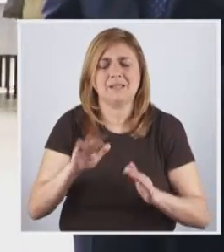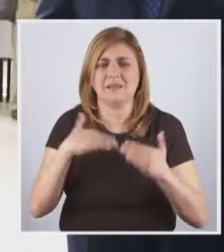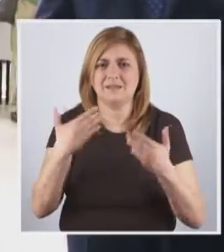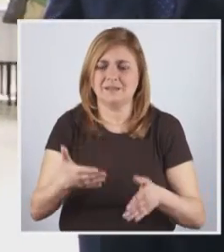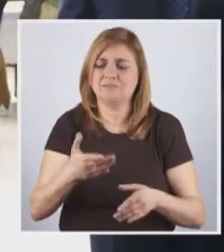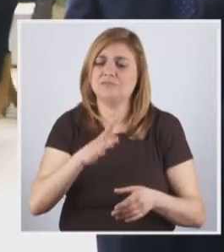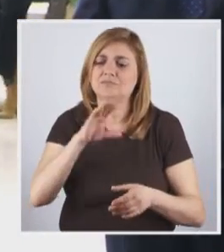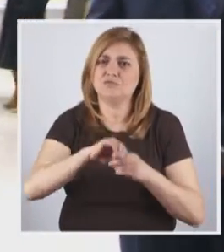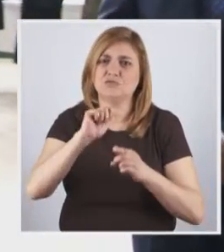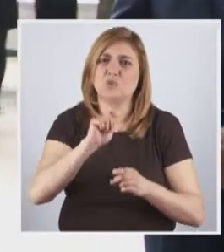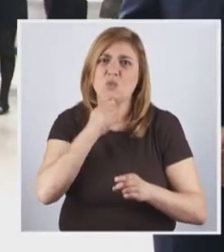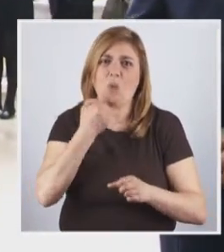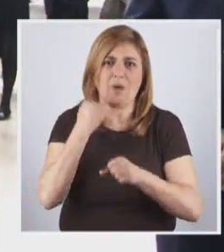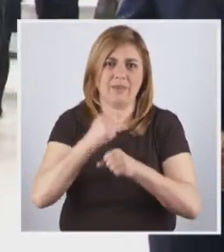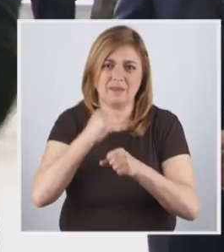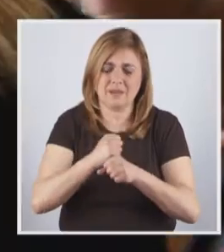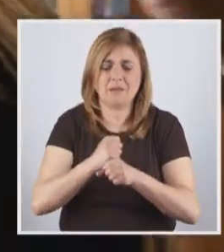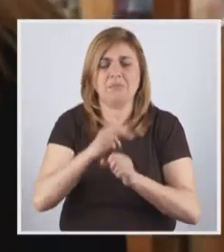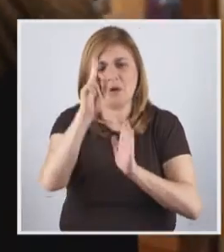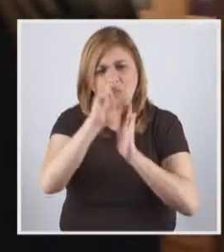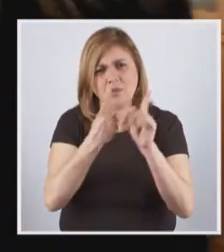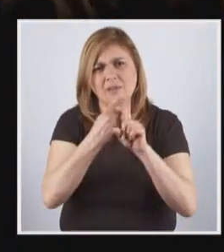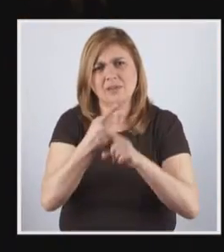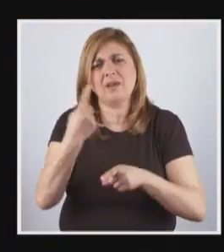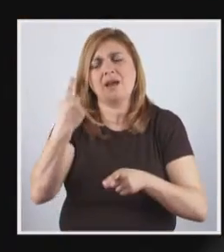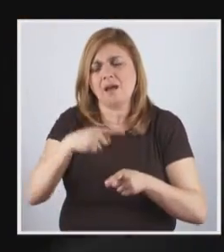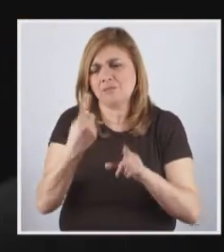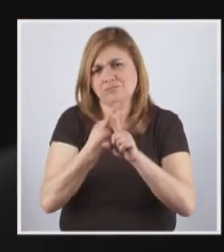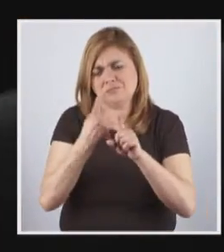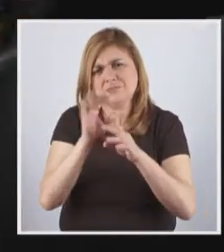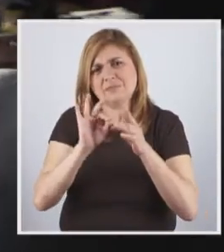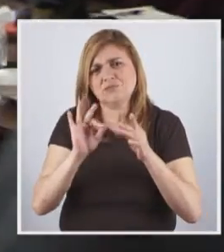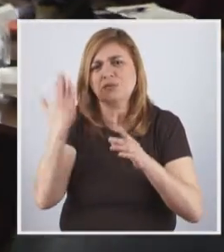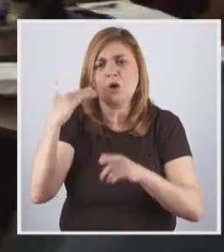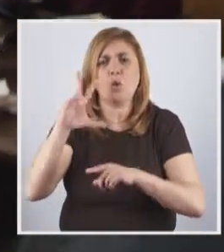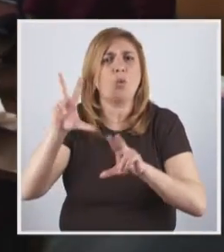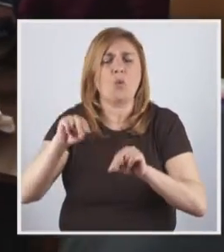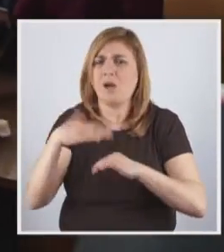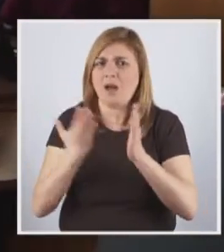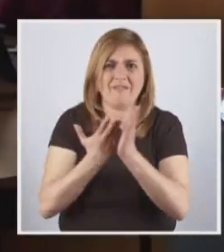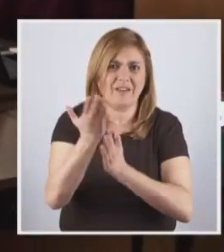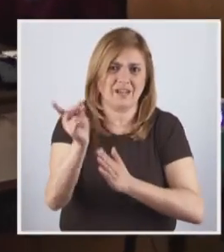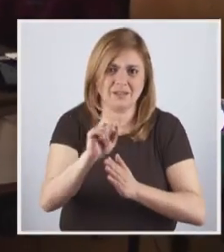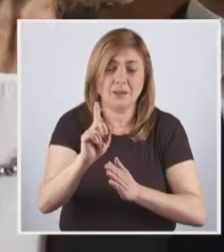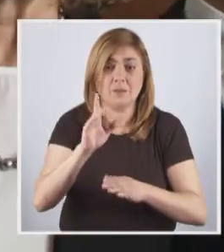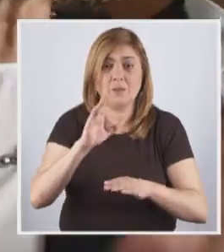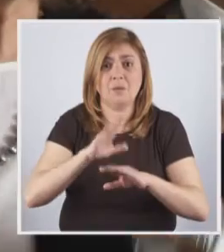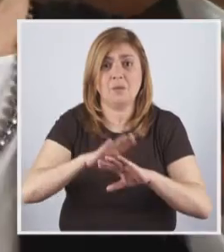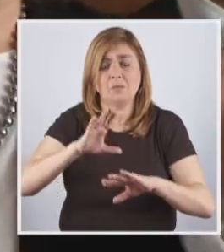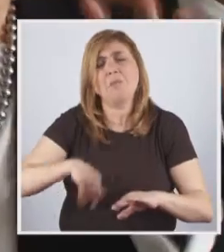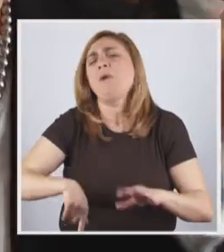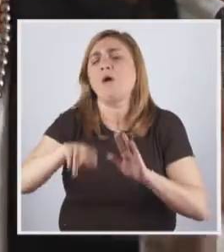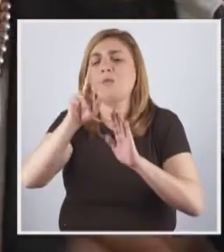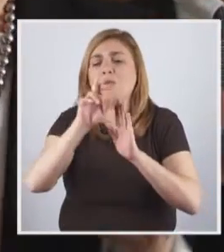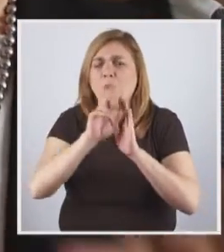apostar na regulamentação do Código de Trabalho, porque há muito tempo que temos previsto as coisas que nunca avançaram, e não avançaram por falta de